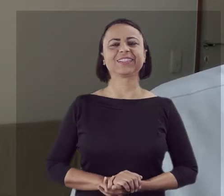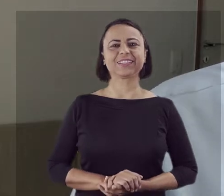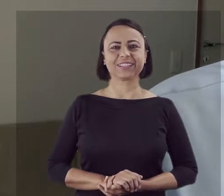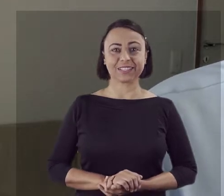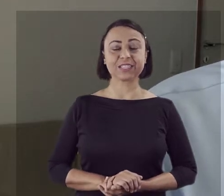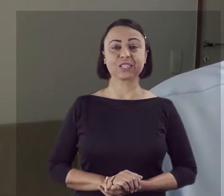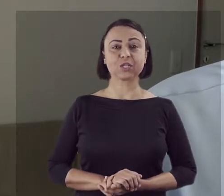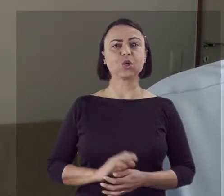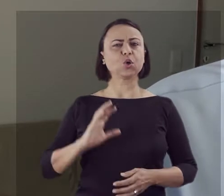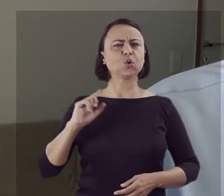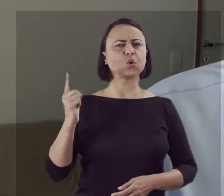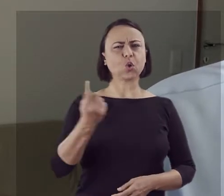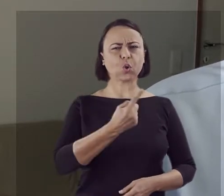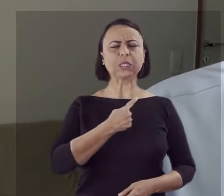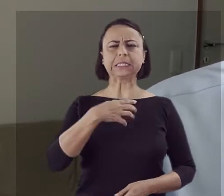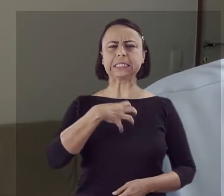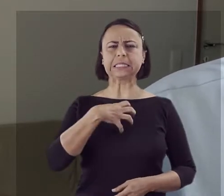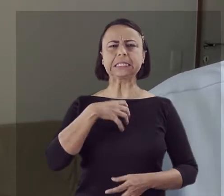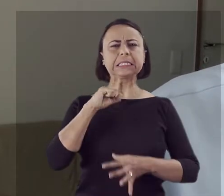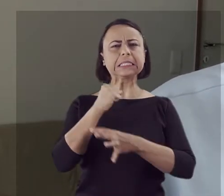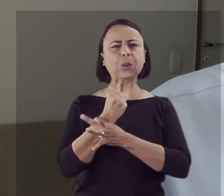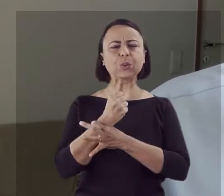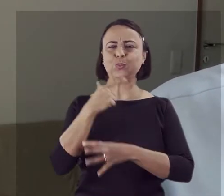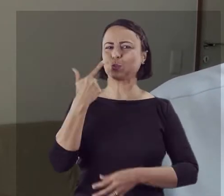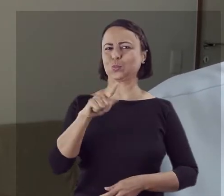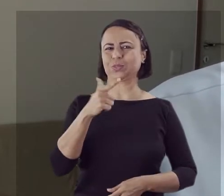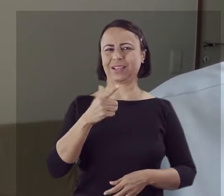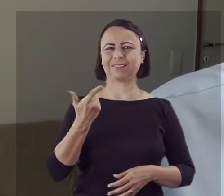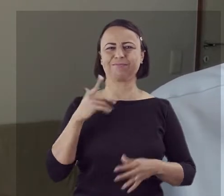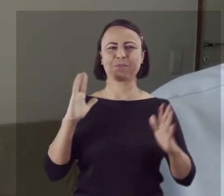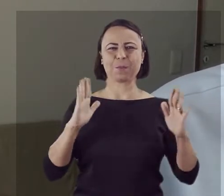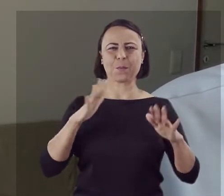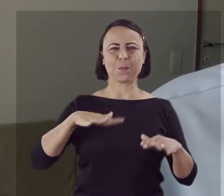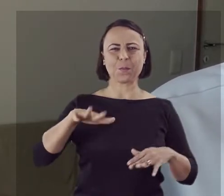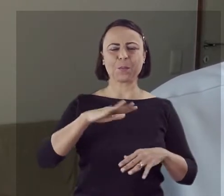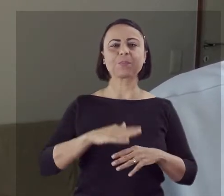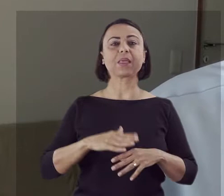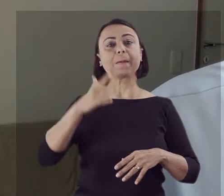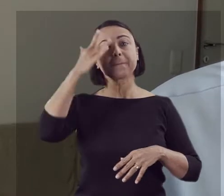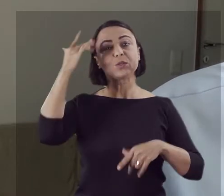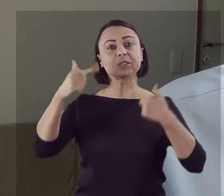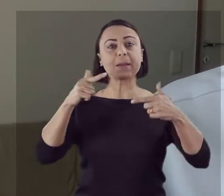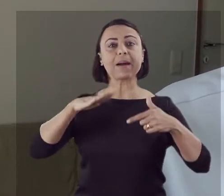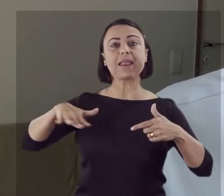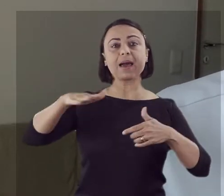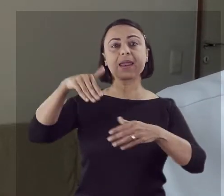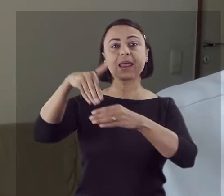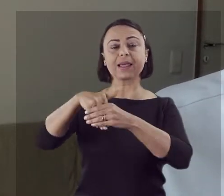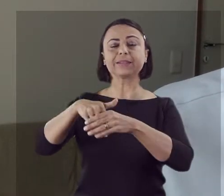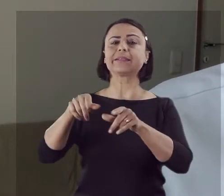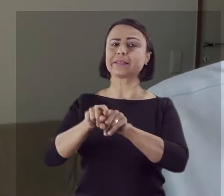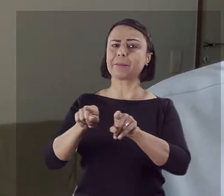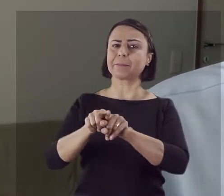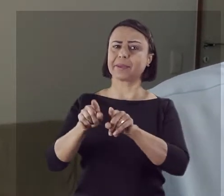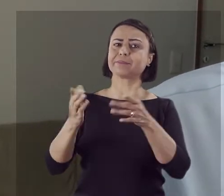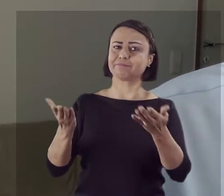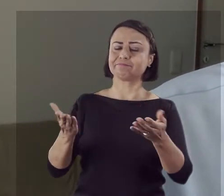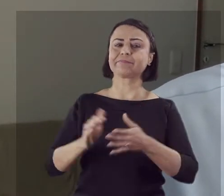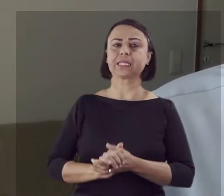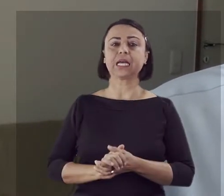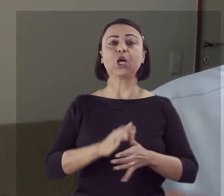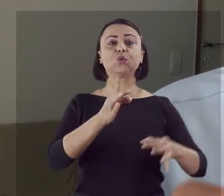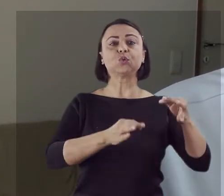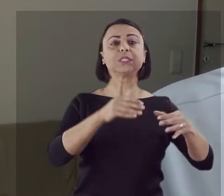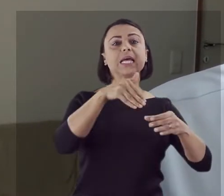Todos nos sentimos inseguros neste momento. Com quem trabalha nas eleições não seria diferente. A Justiça